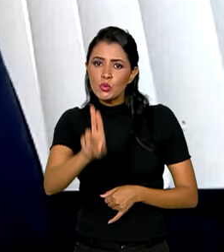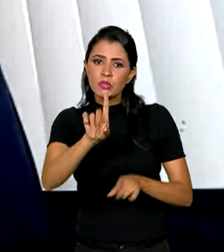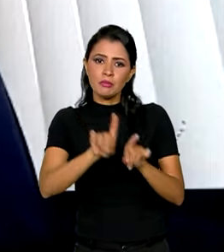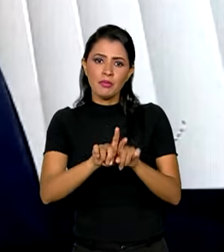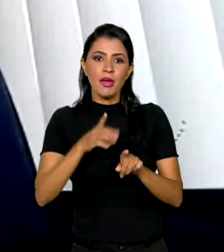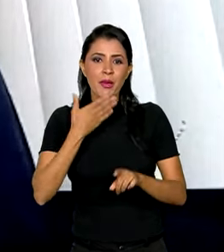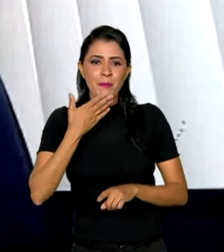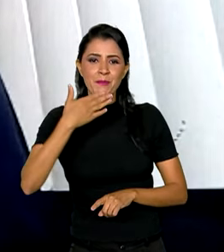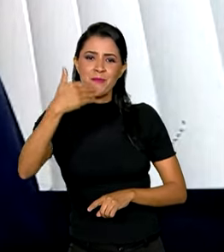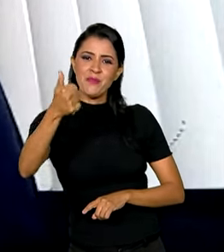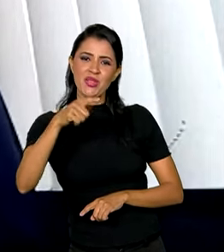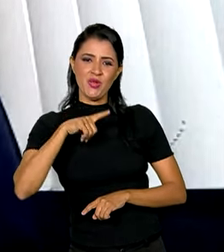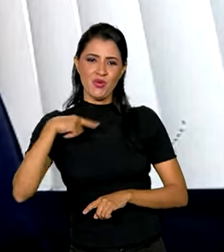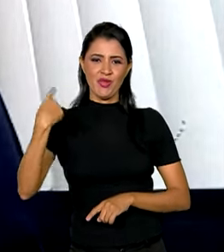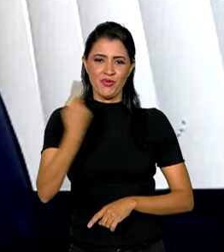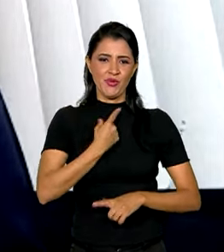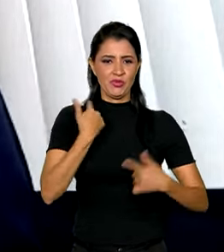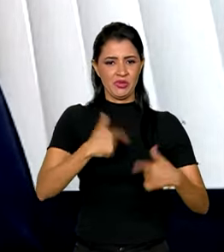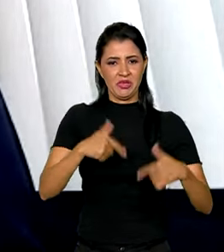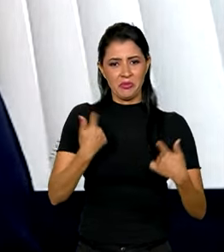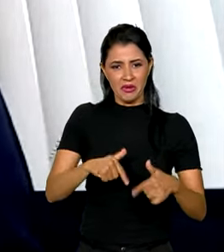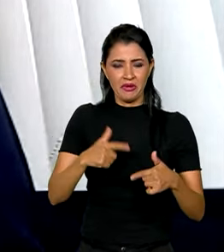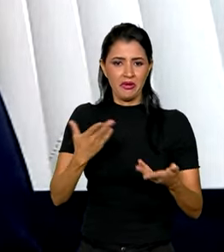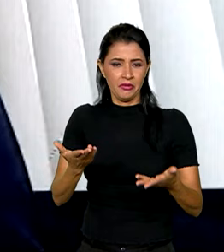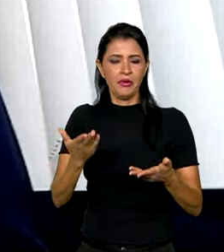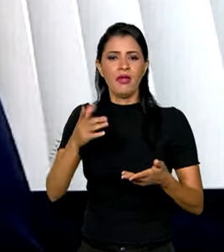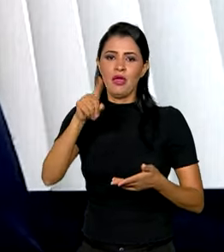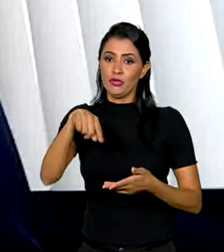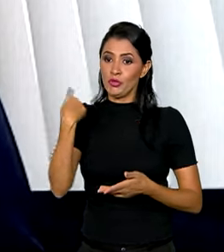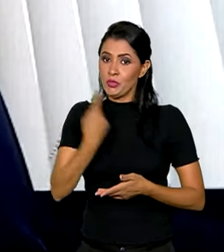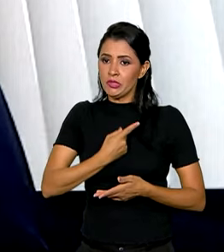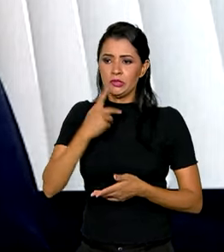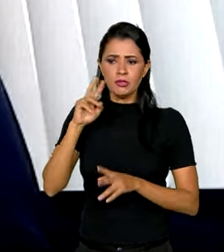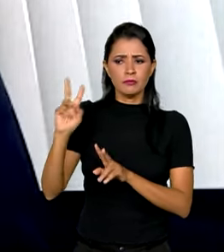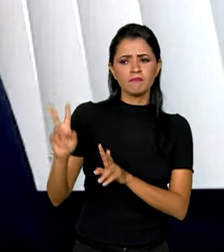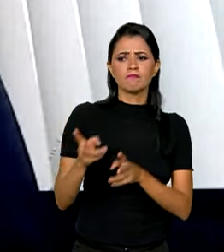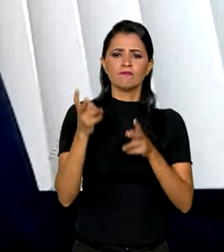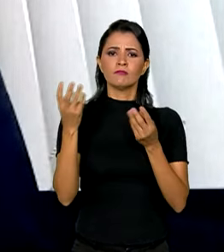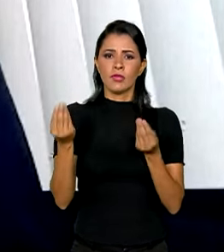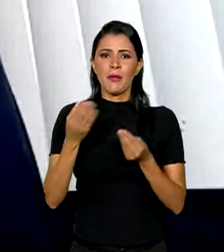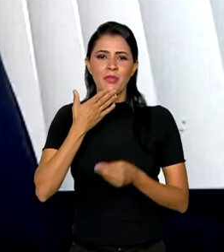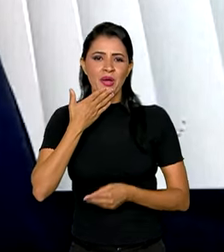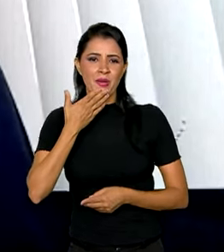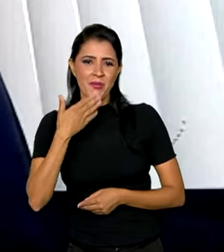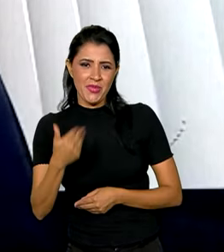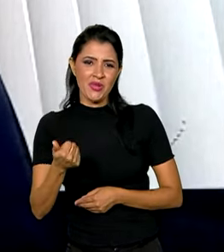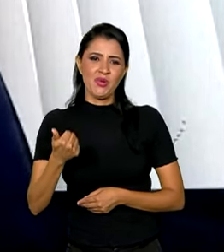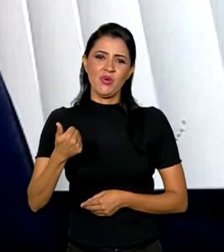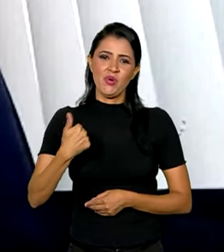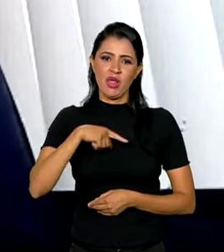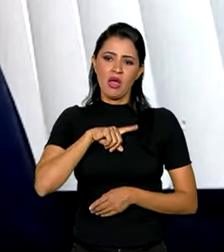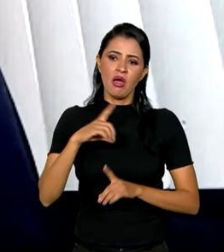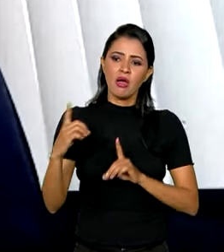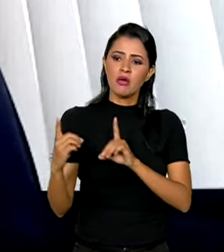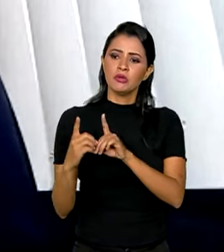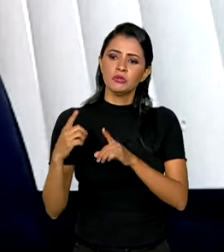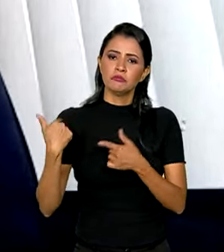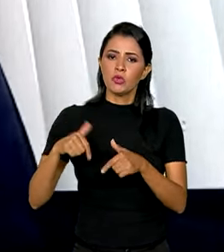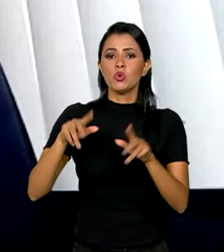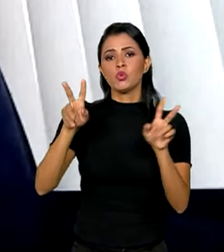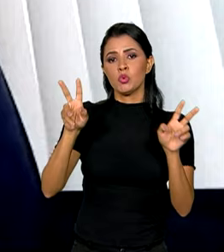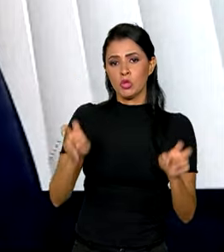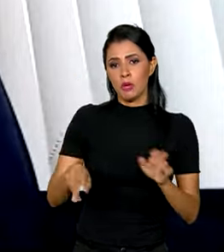aperfeiçoar nossos regulamentos. Talvez exista alguns aspectos que a gente precisa considerar para melhorar, inclusive, a nossa abordagem de algum tema